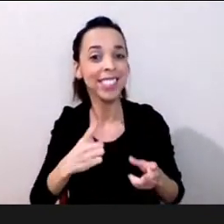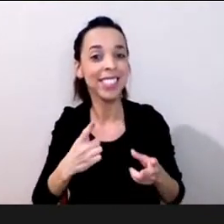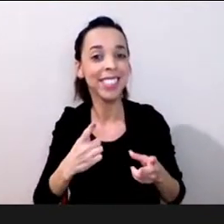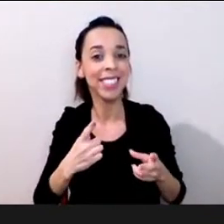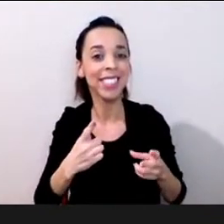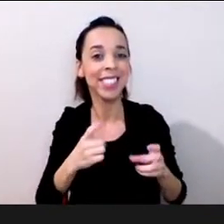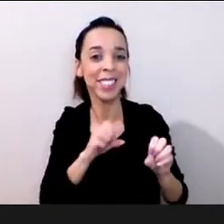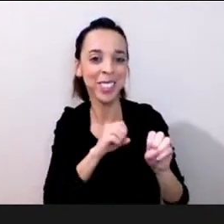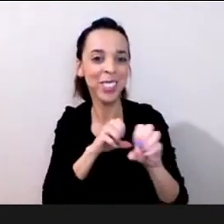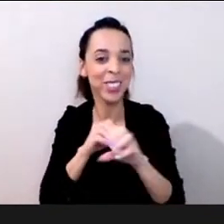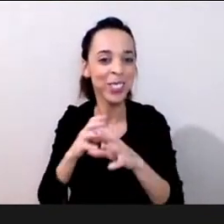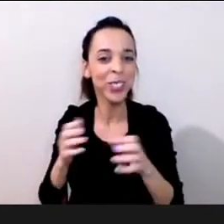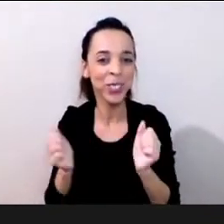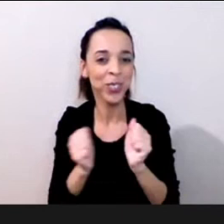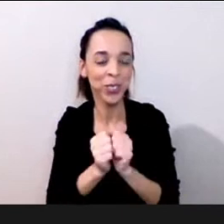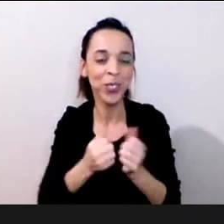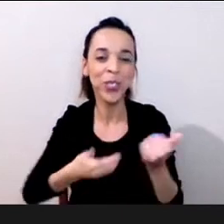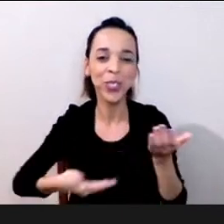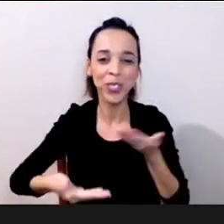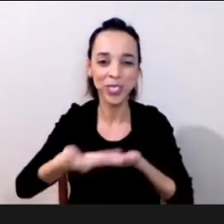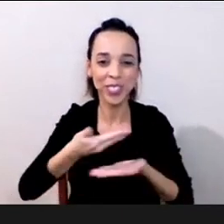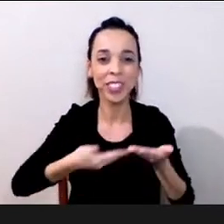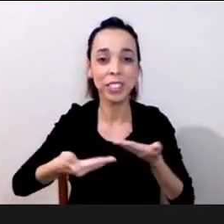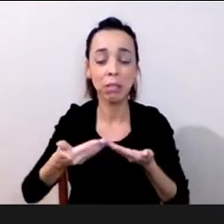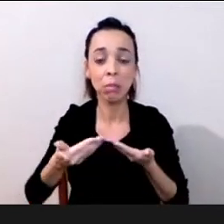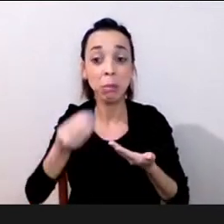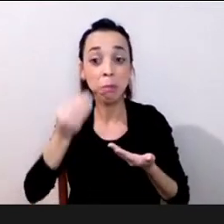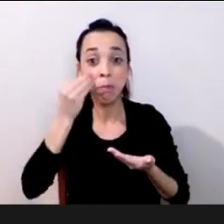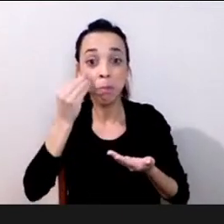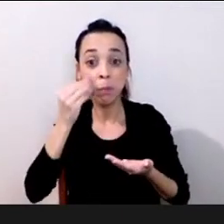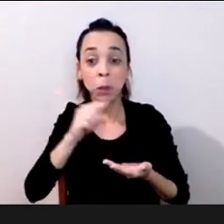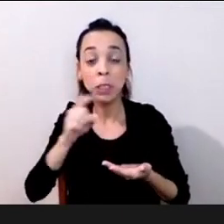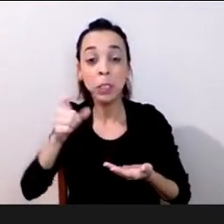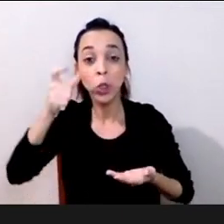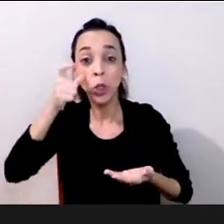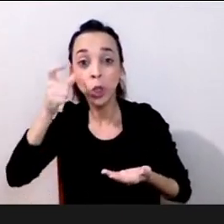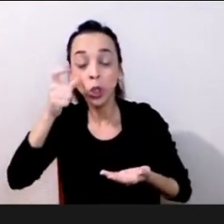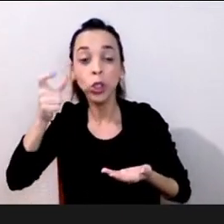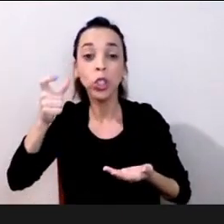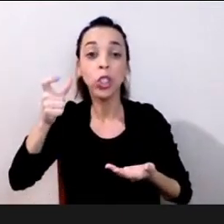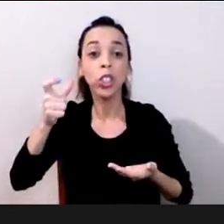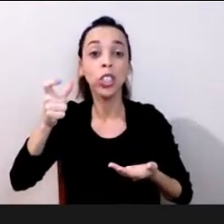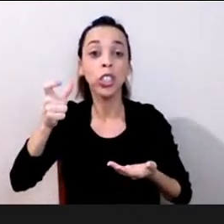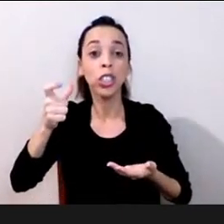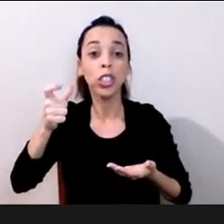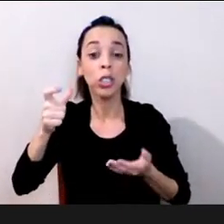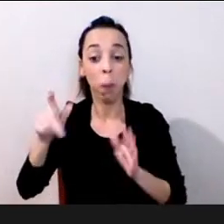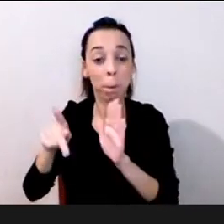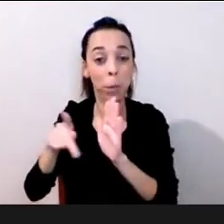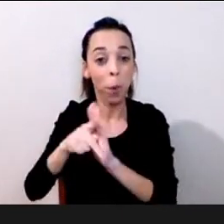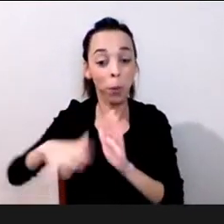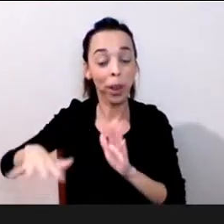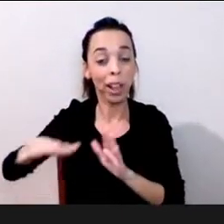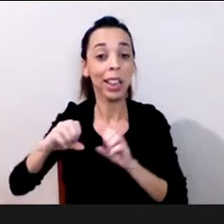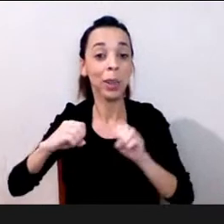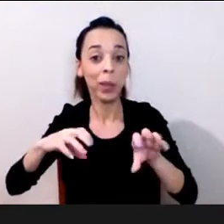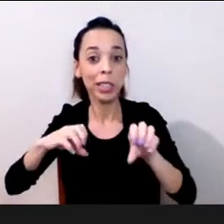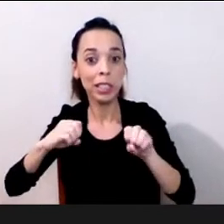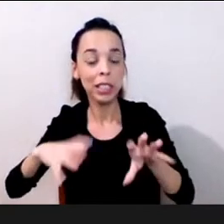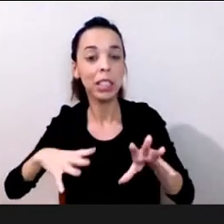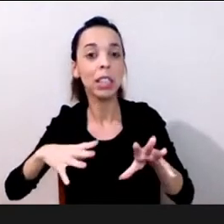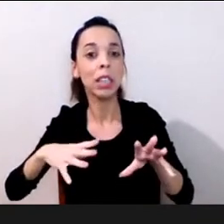sintam enfim inspiradas a continuar essas conversas em outros espaços para que a gente promova ainda mais